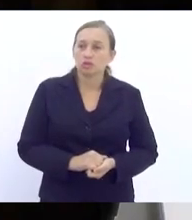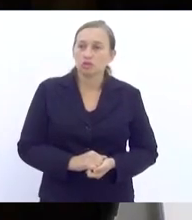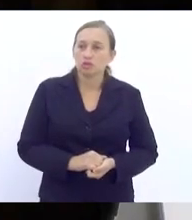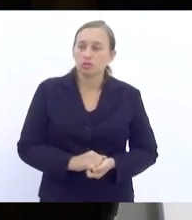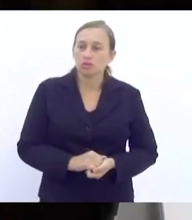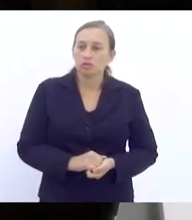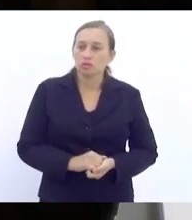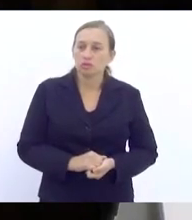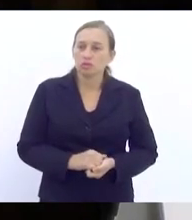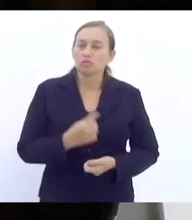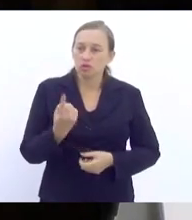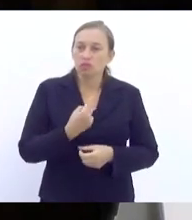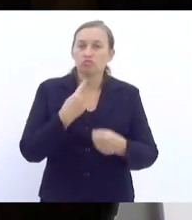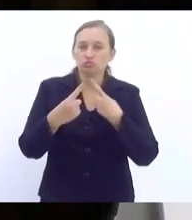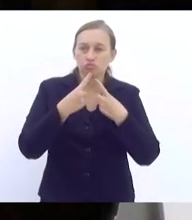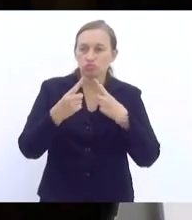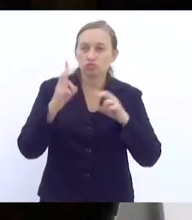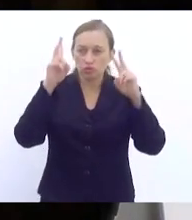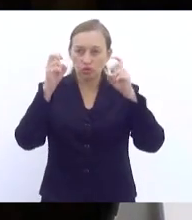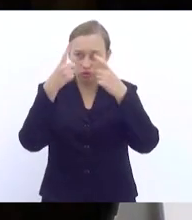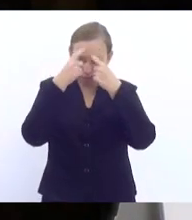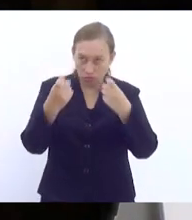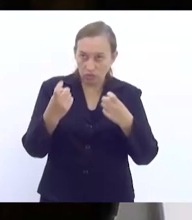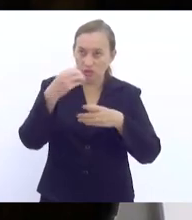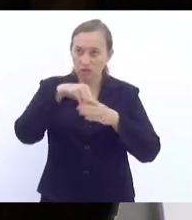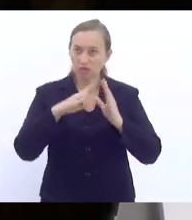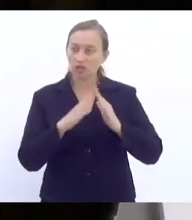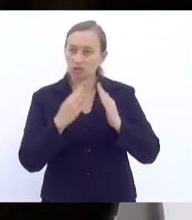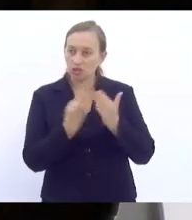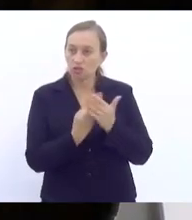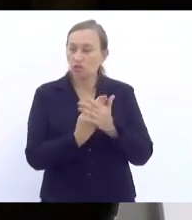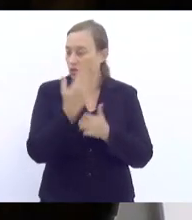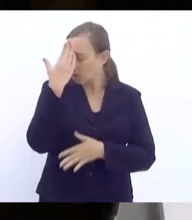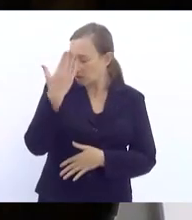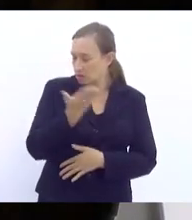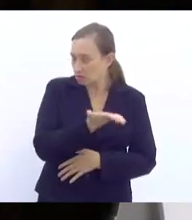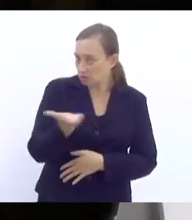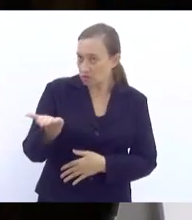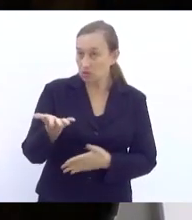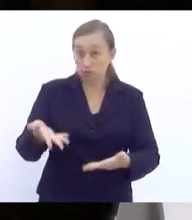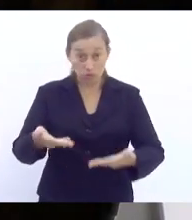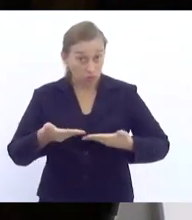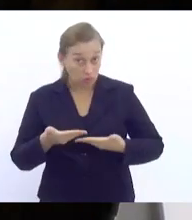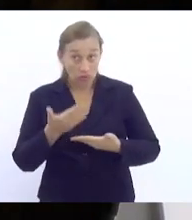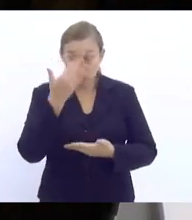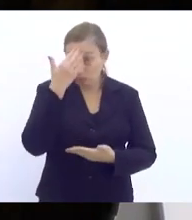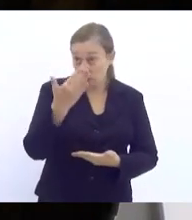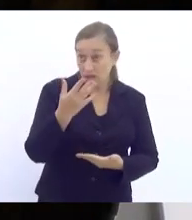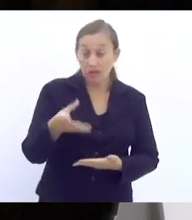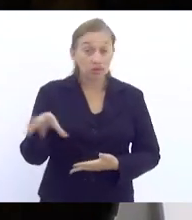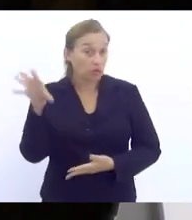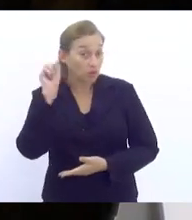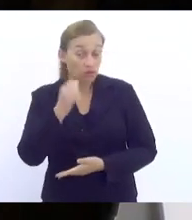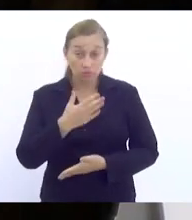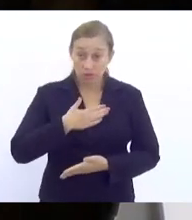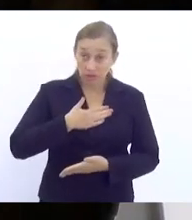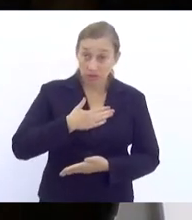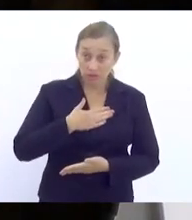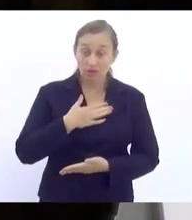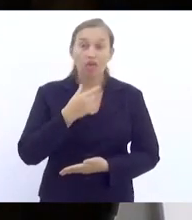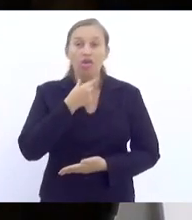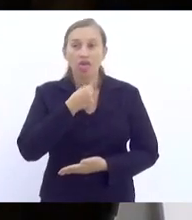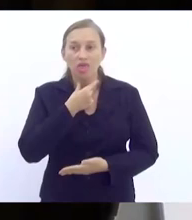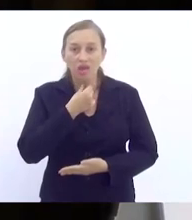para a gente discutir essa questão da violência nas escolas. Então, eu agradeço a vocês o convite, agradeço por terem me ouvido, minha